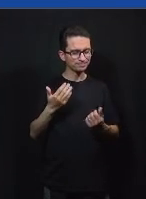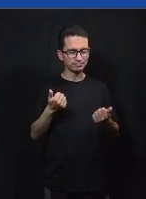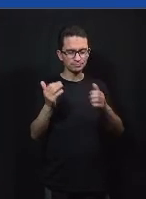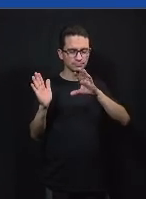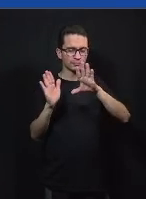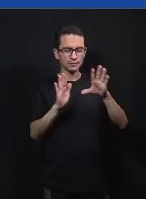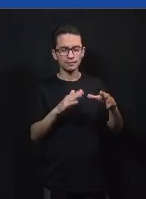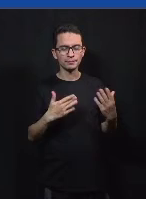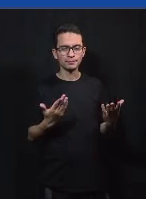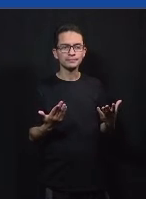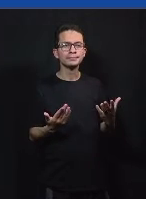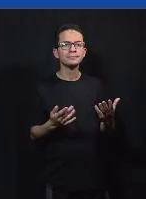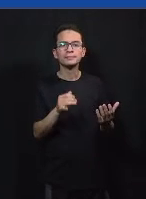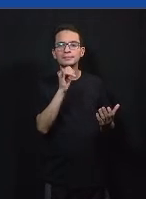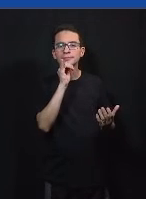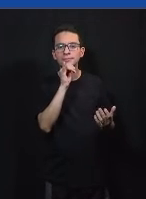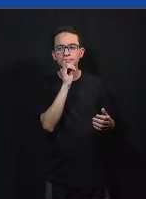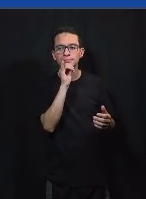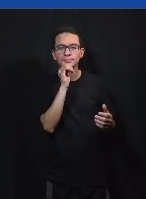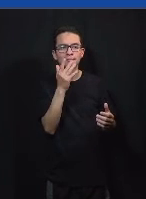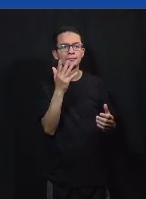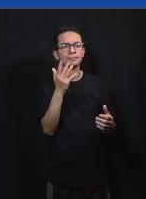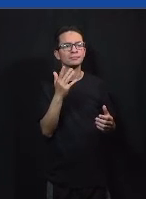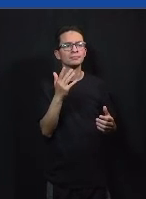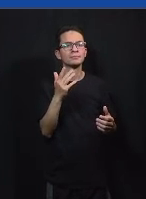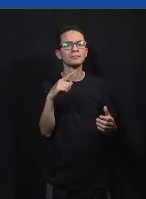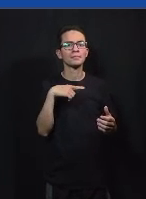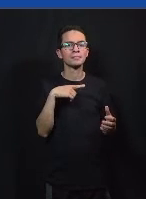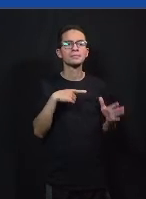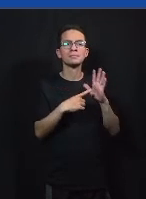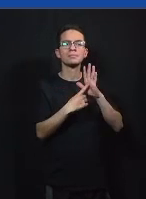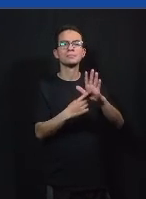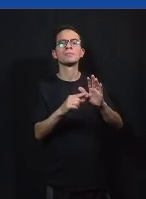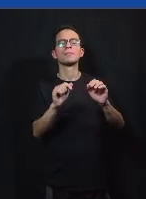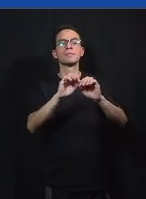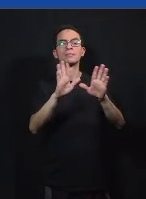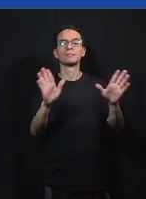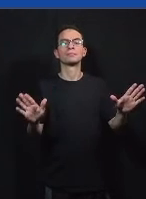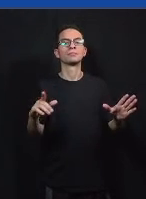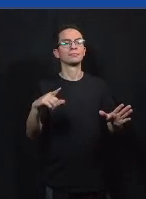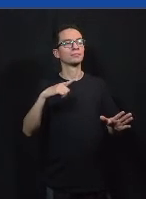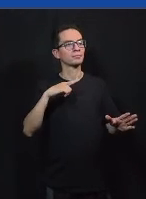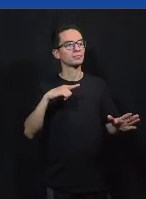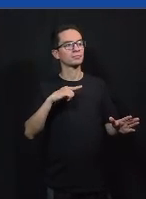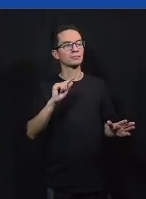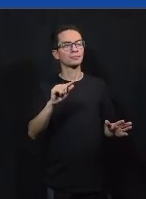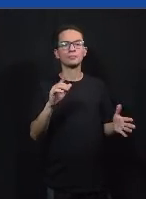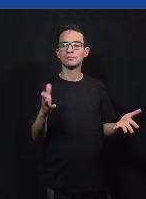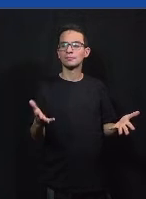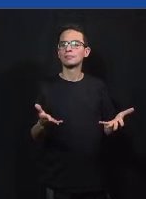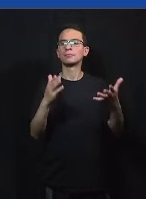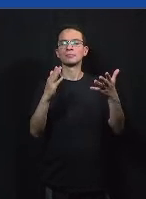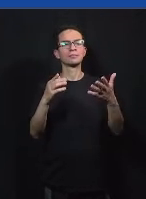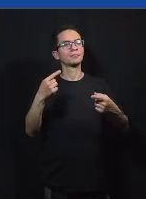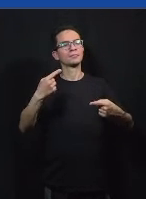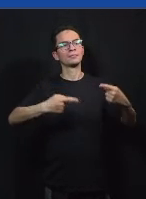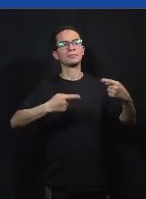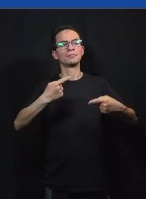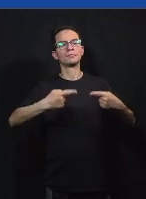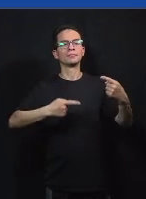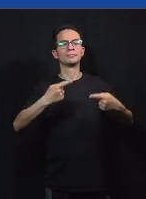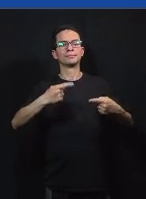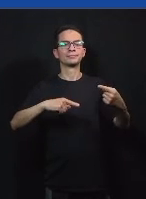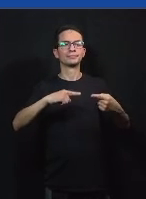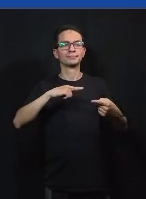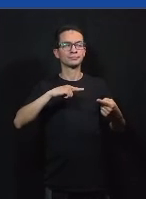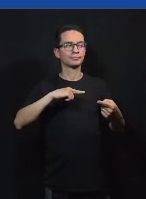adulto mesmo só para deixar bem claro a gente é uma organização que promove clubes de debates então eu acho que está bem claro que